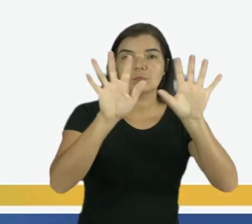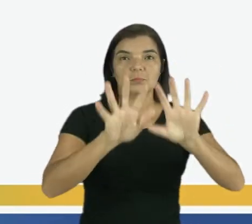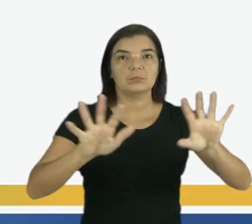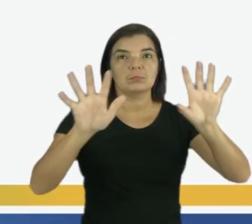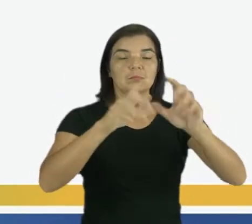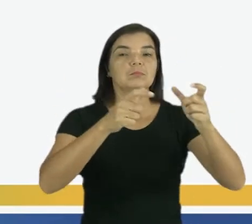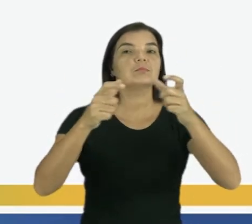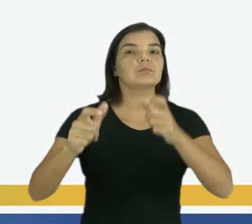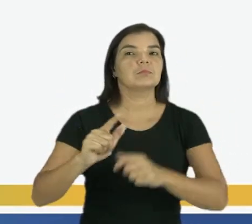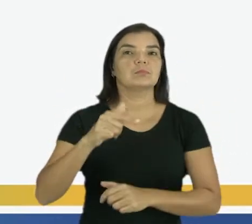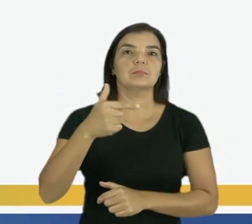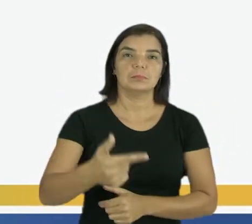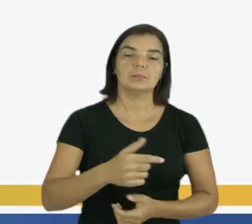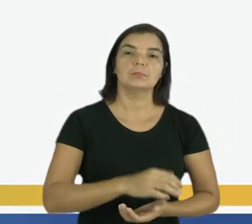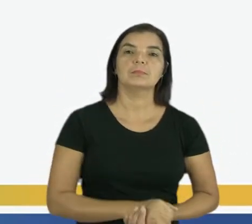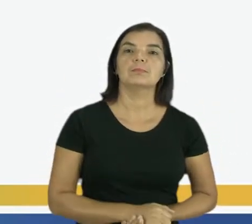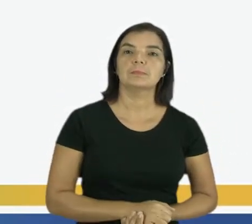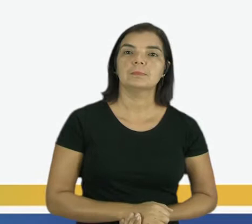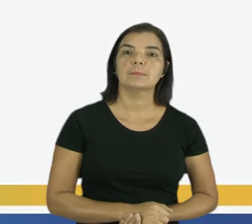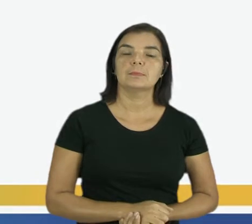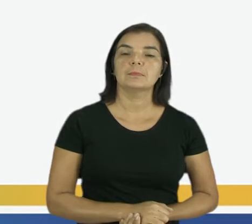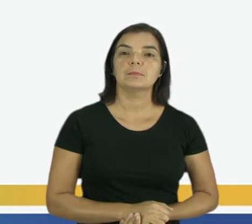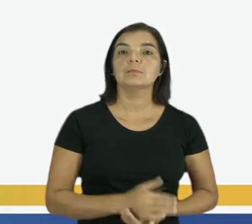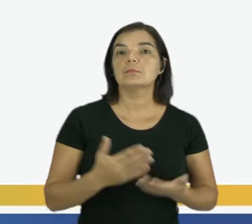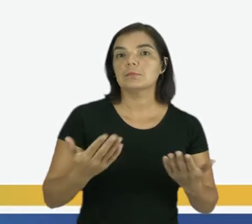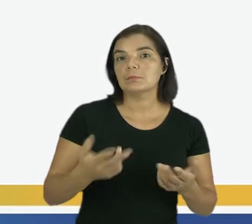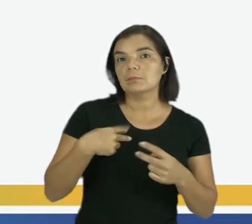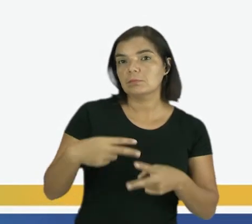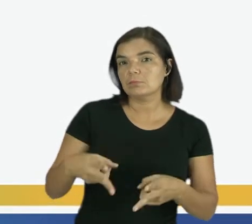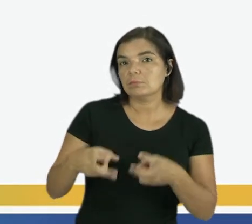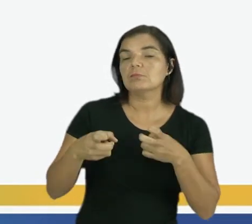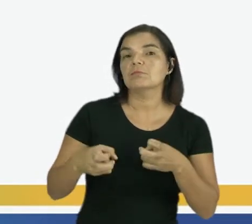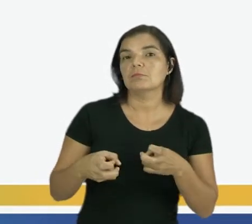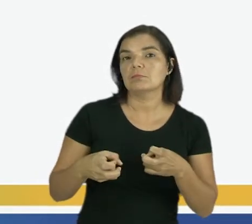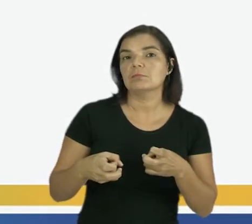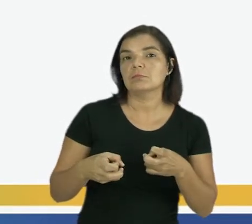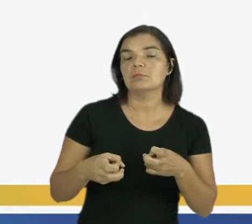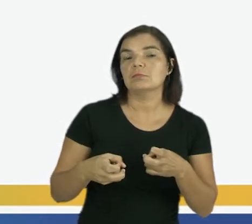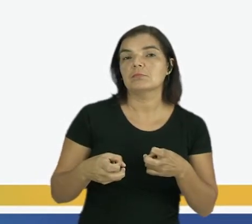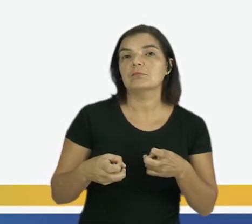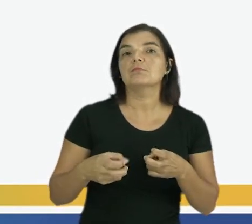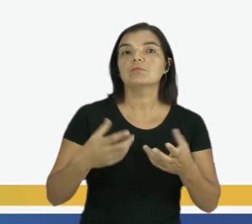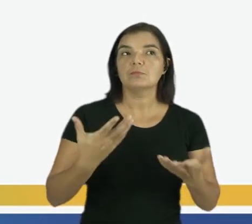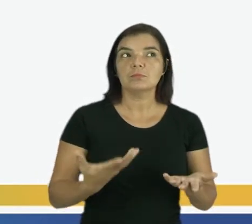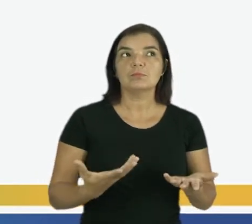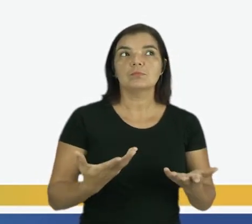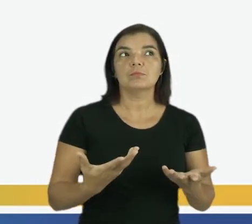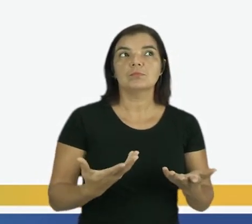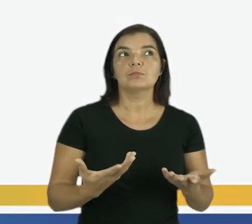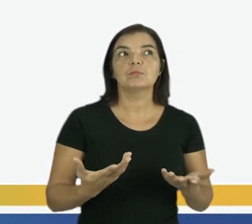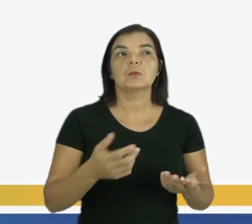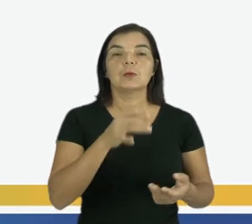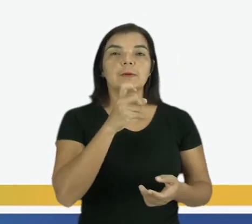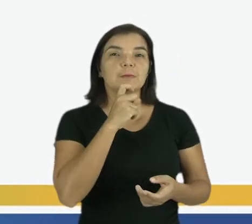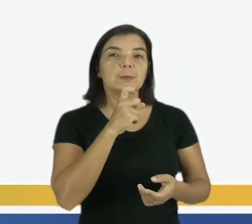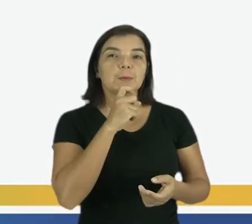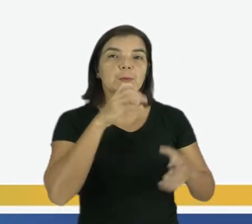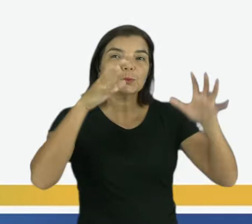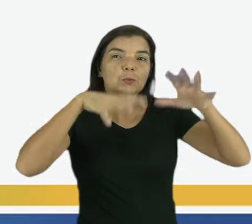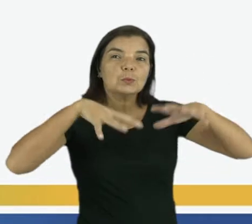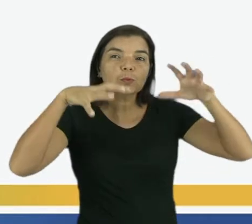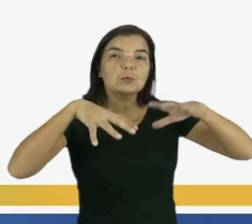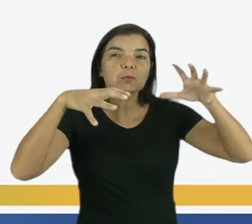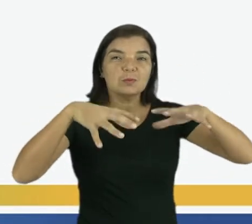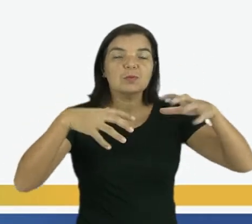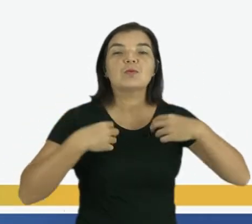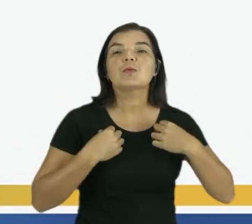clima, o local, entre outros. Então, percebam que na estação, onde é o inverno, como a gente se